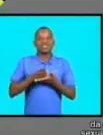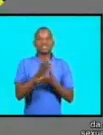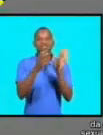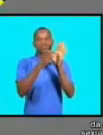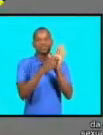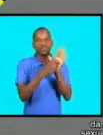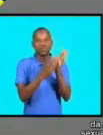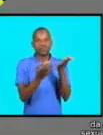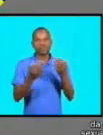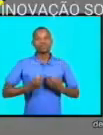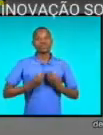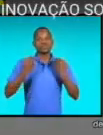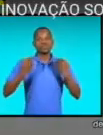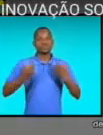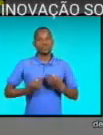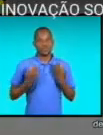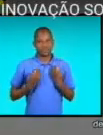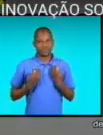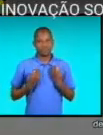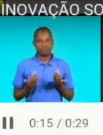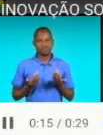é fácil de usá-lo